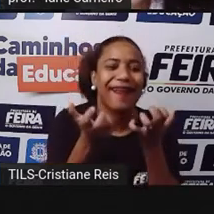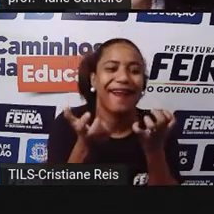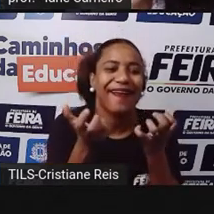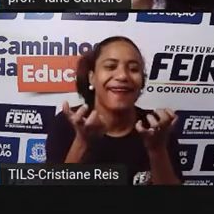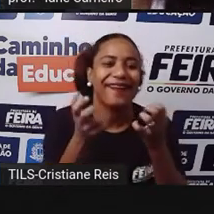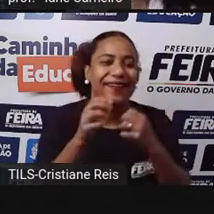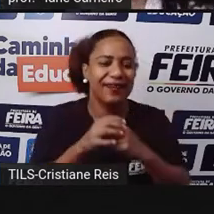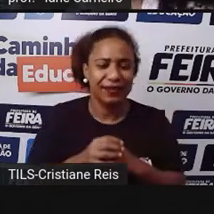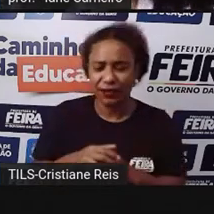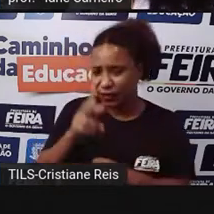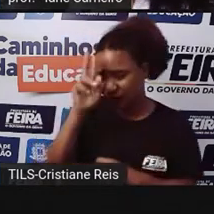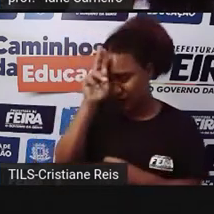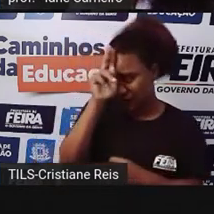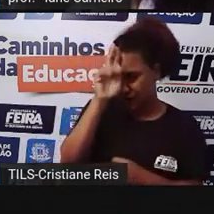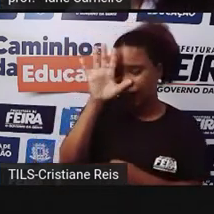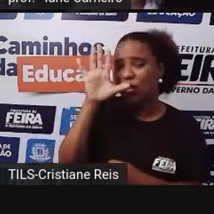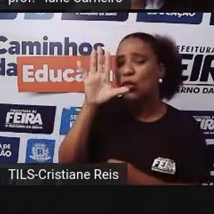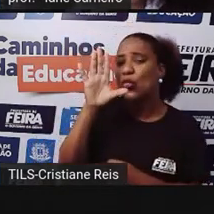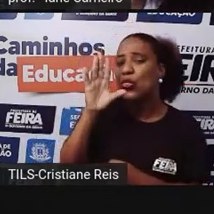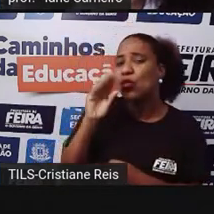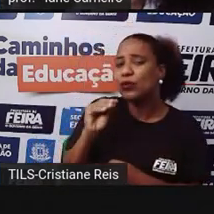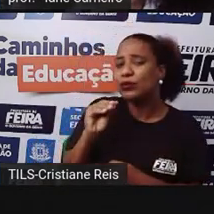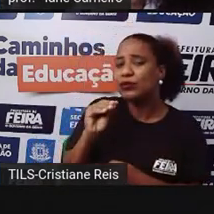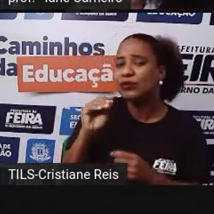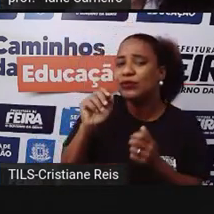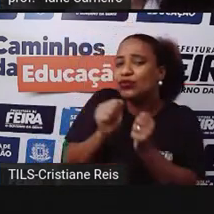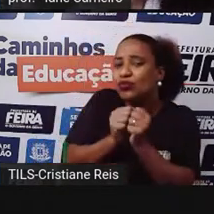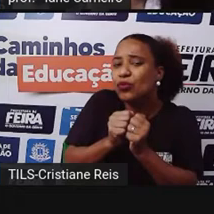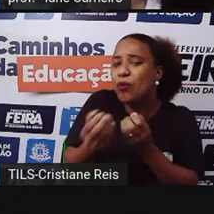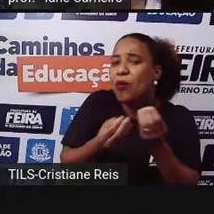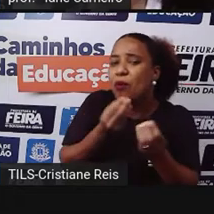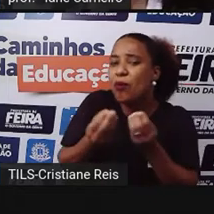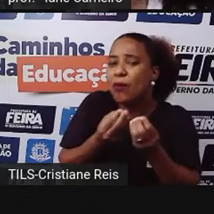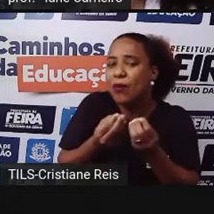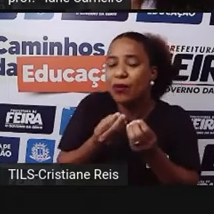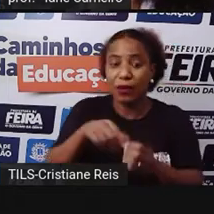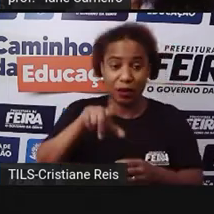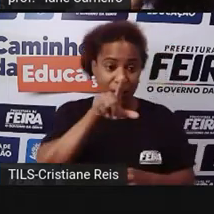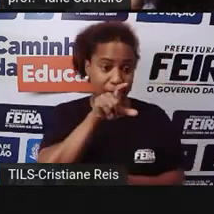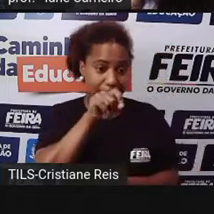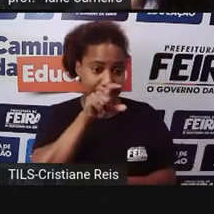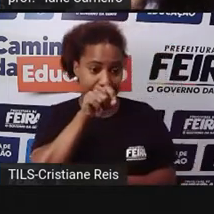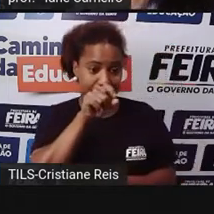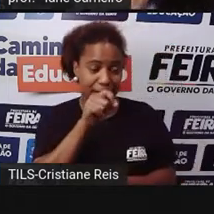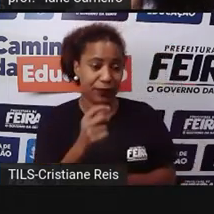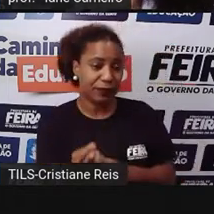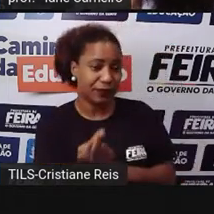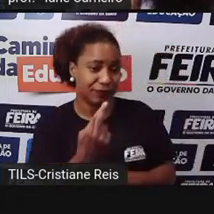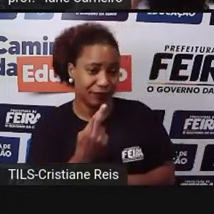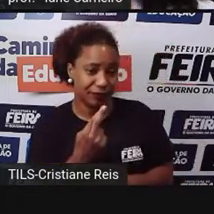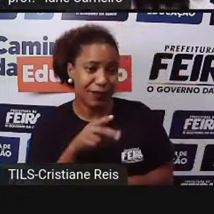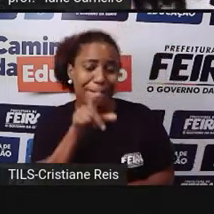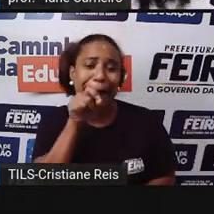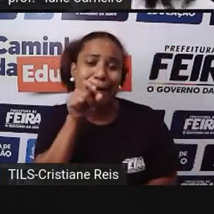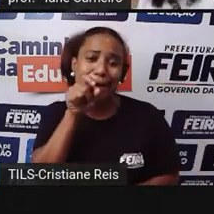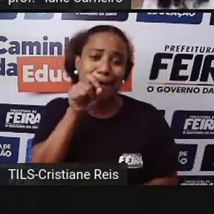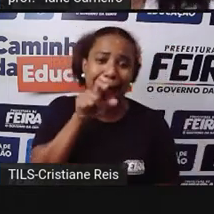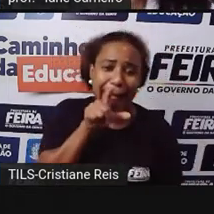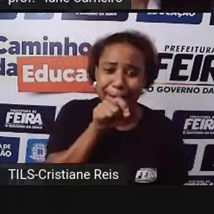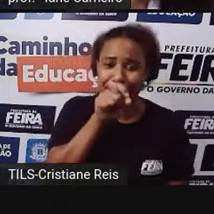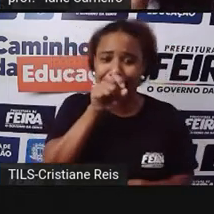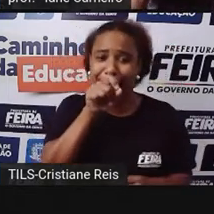baratinha perguntou, e como é que você faz de noite, hein? O papagaio respondeu, co-co-co-co-co-co-co